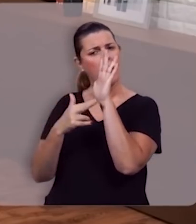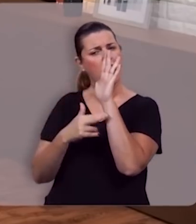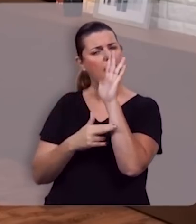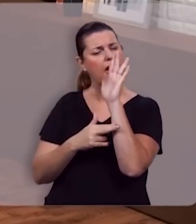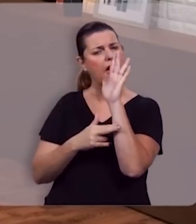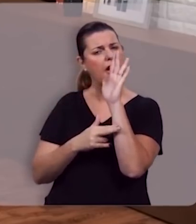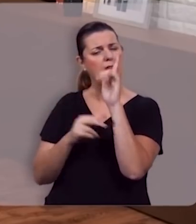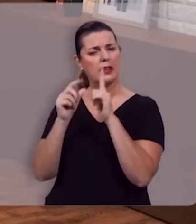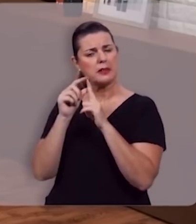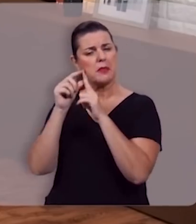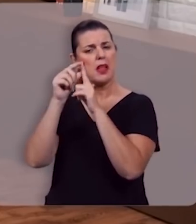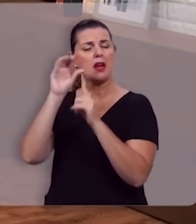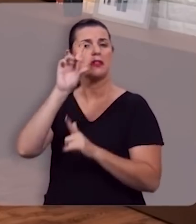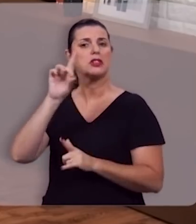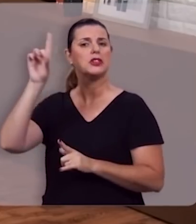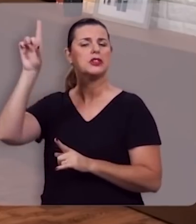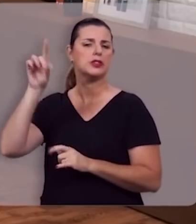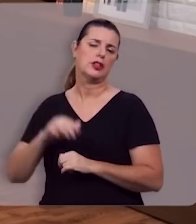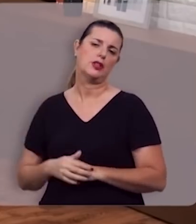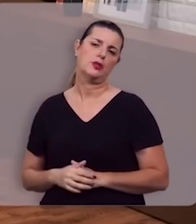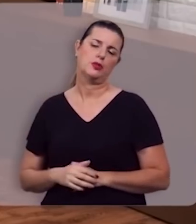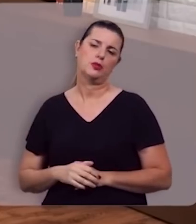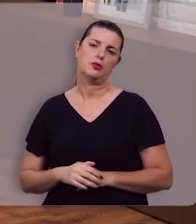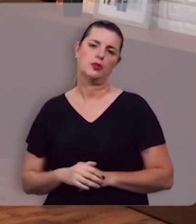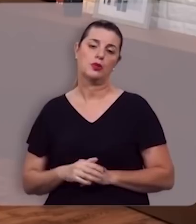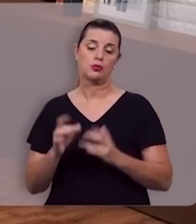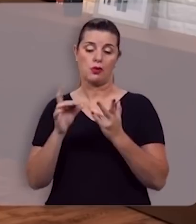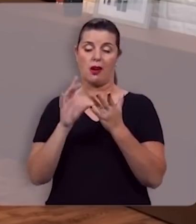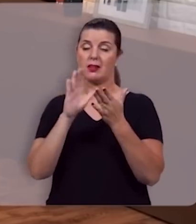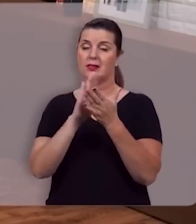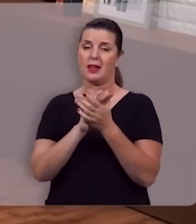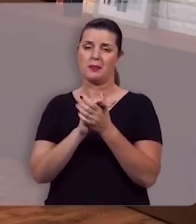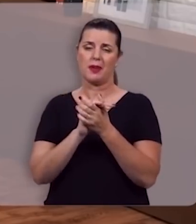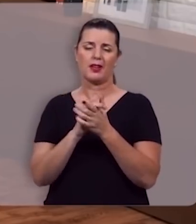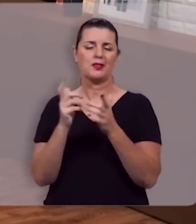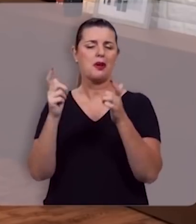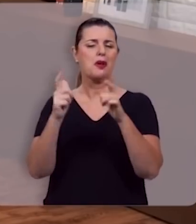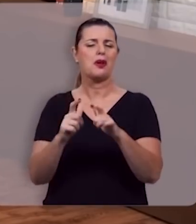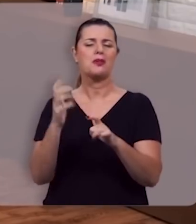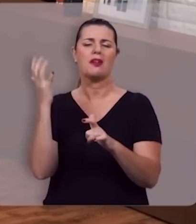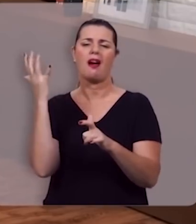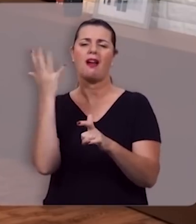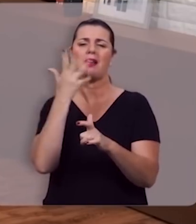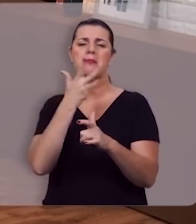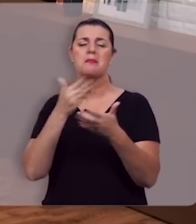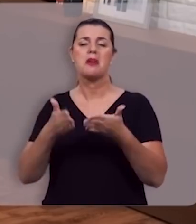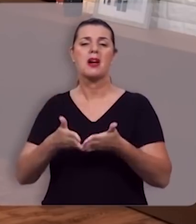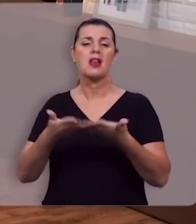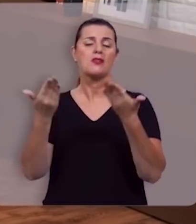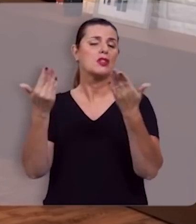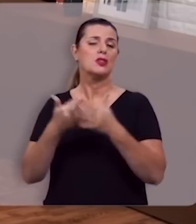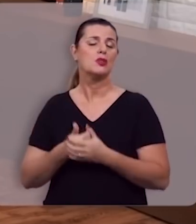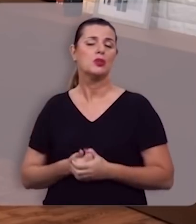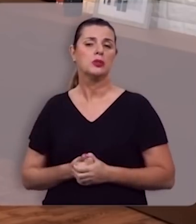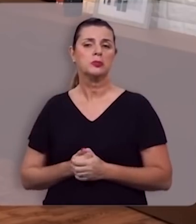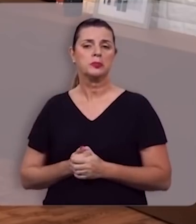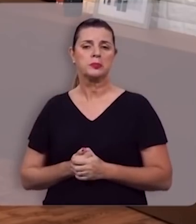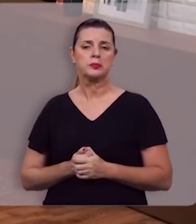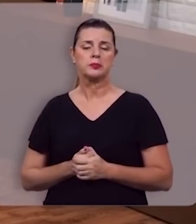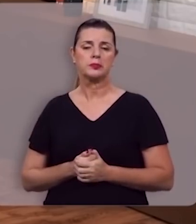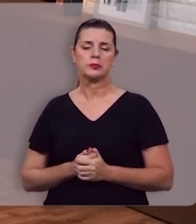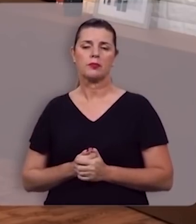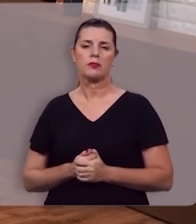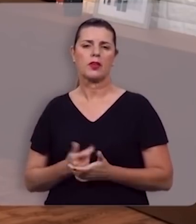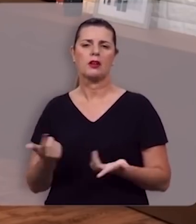preceitos da palavra de deus o casamento será um jardim grinaldado de flores e